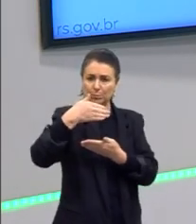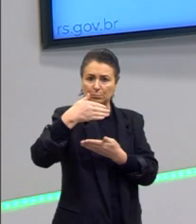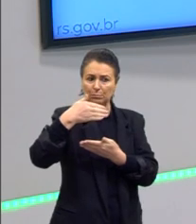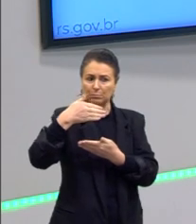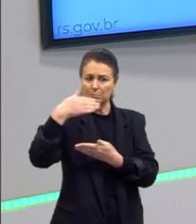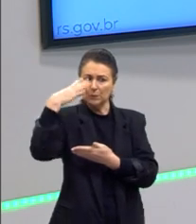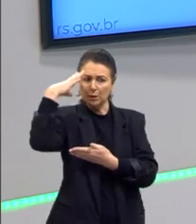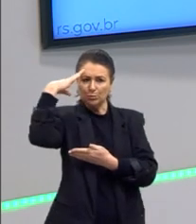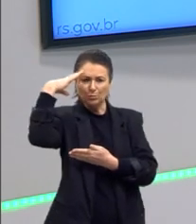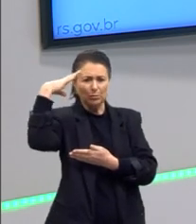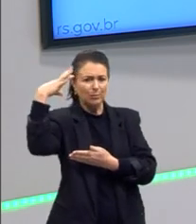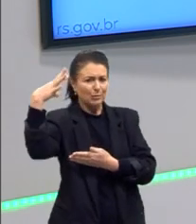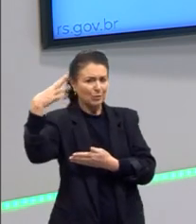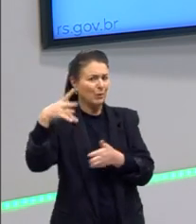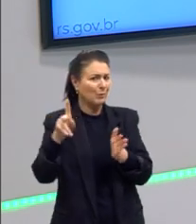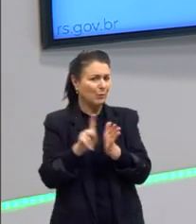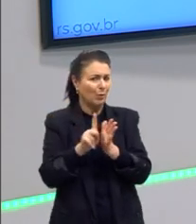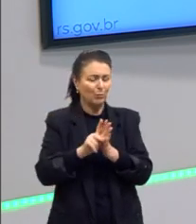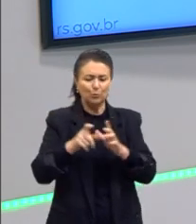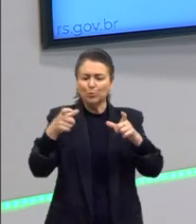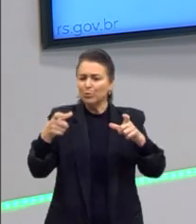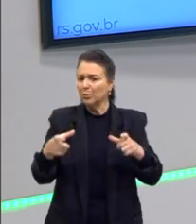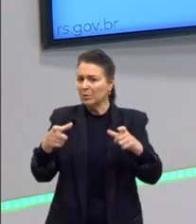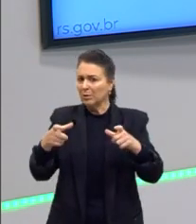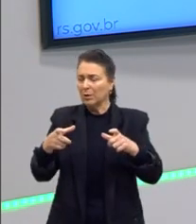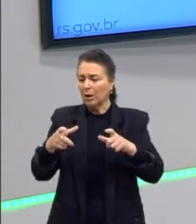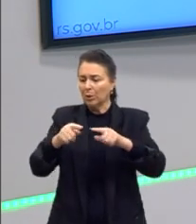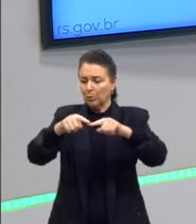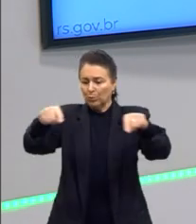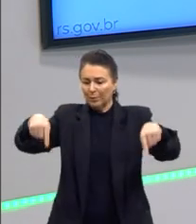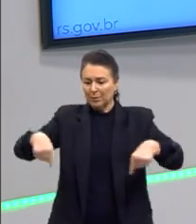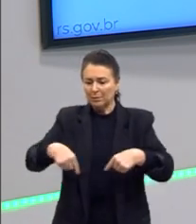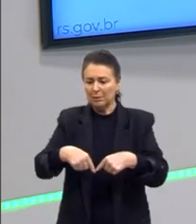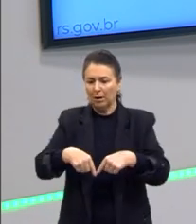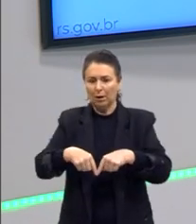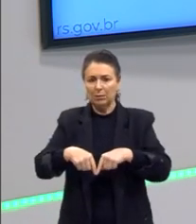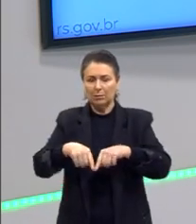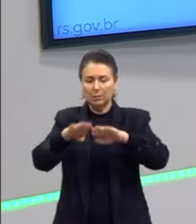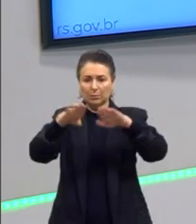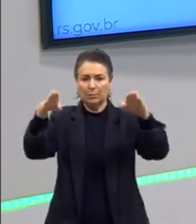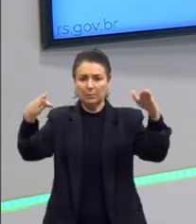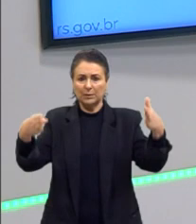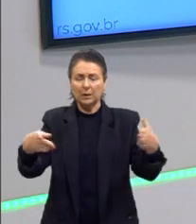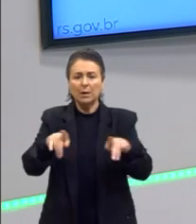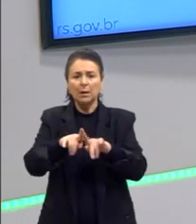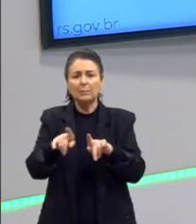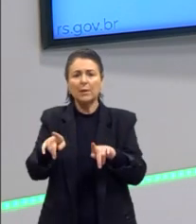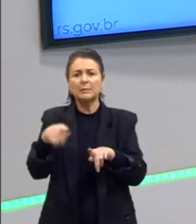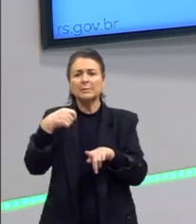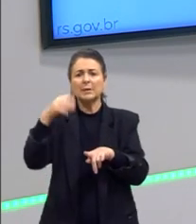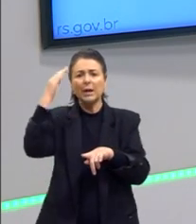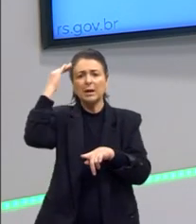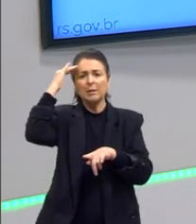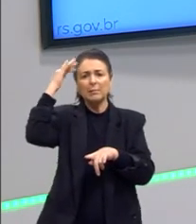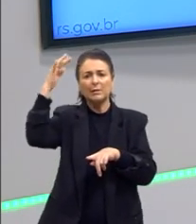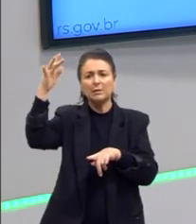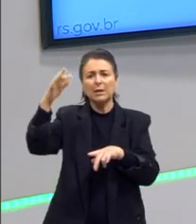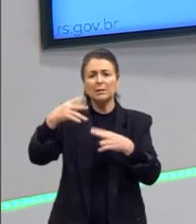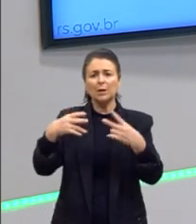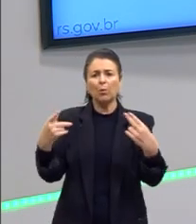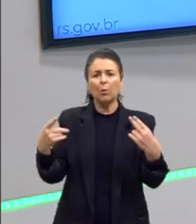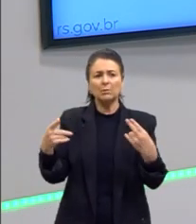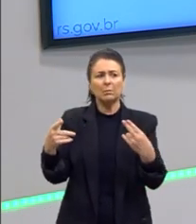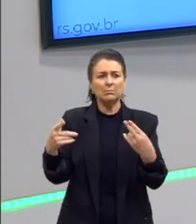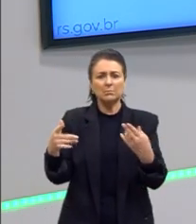imagina ele em determinado local, dentro de uma sala, em cima de uma mesa, enfim. Agora, tenta imaginar essa coisa em lugar